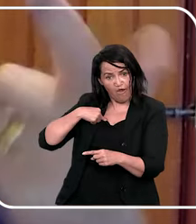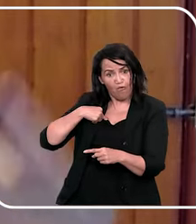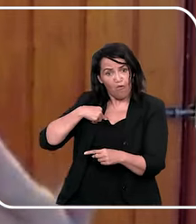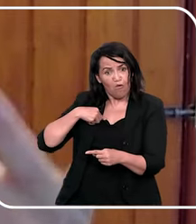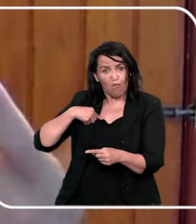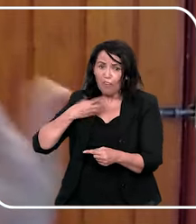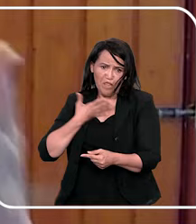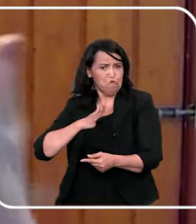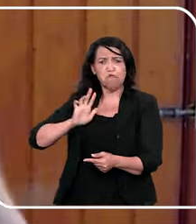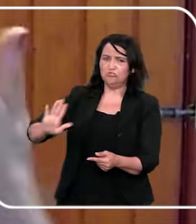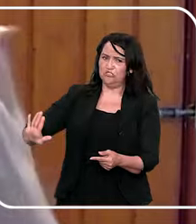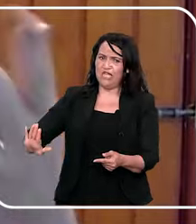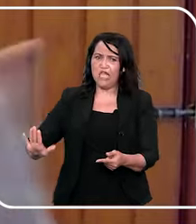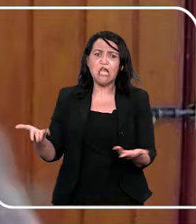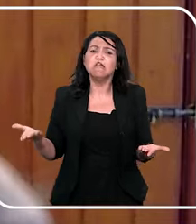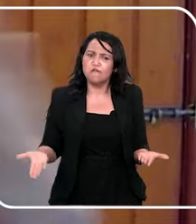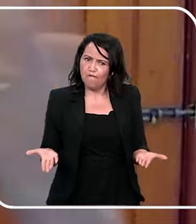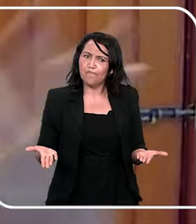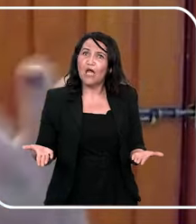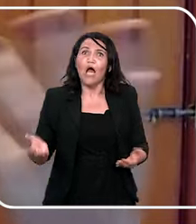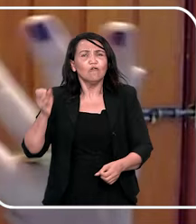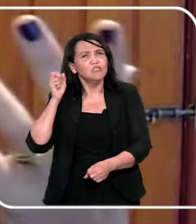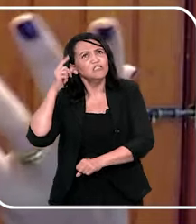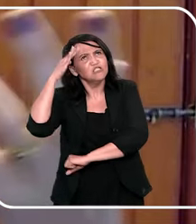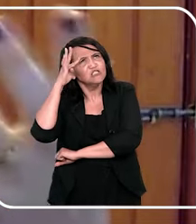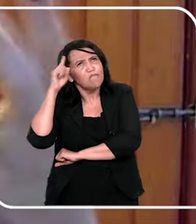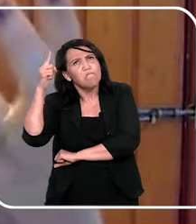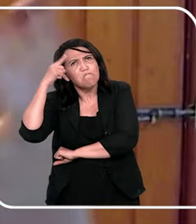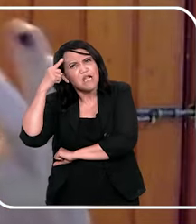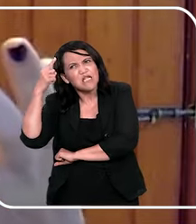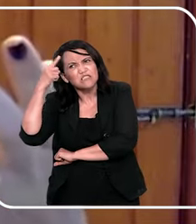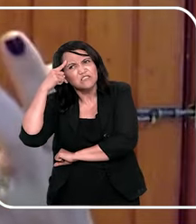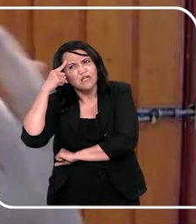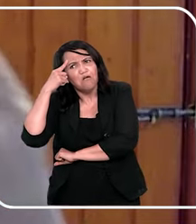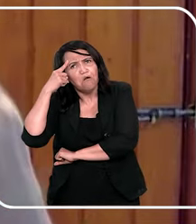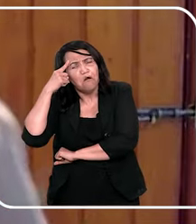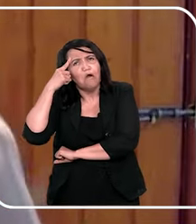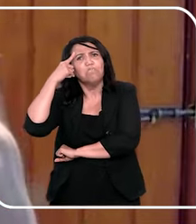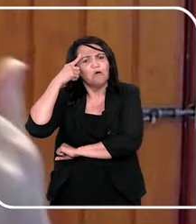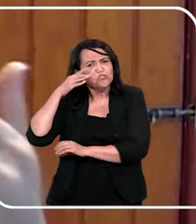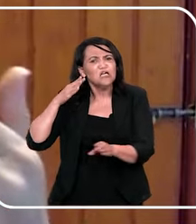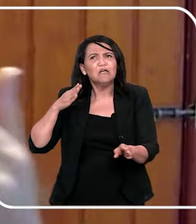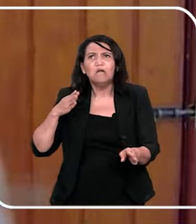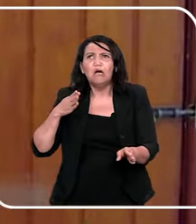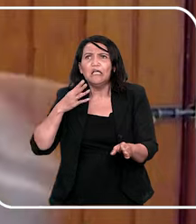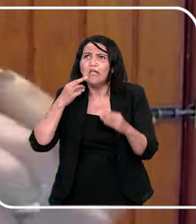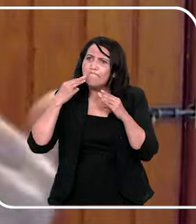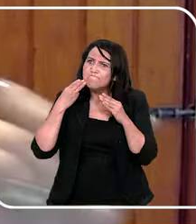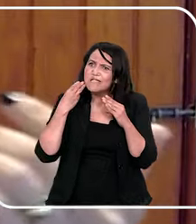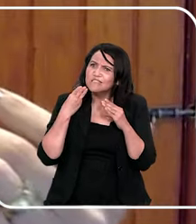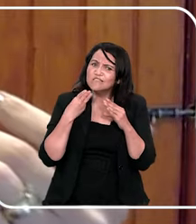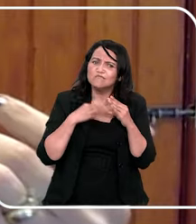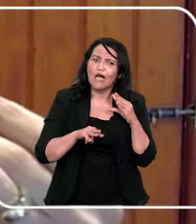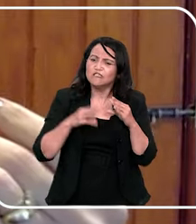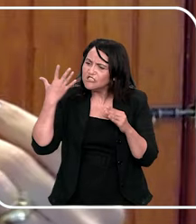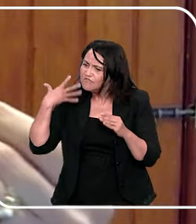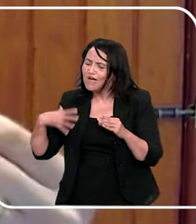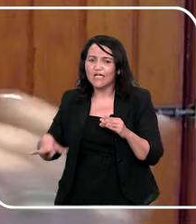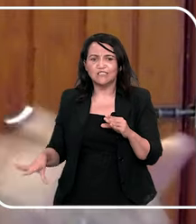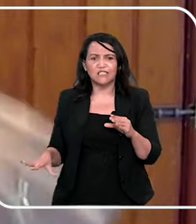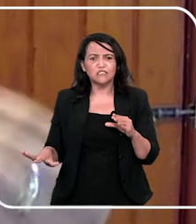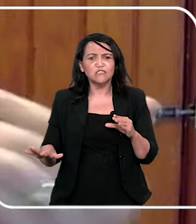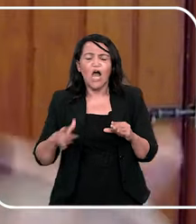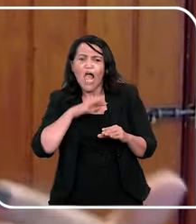porque eu achei ruim? Não é assim? Quando a gente para para pensar é tão contraditória a mensagem que a gente passa para a criança.